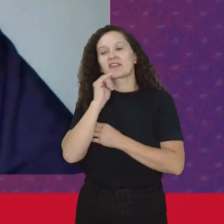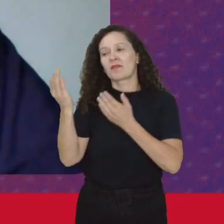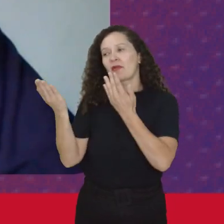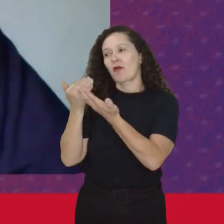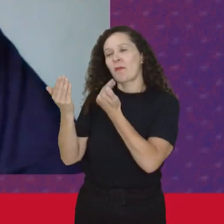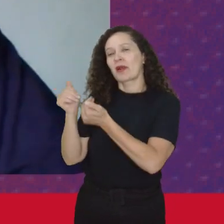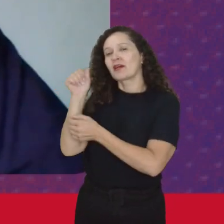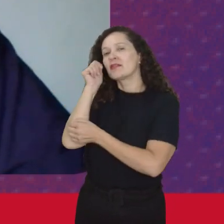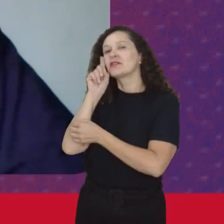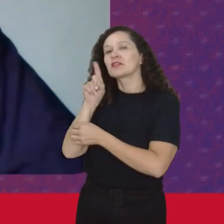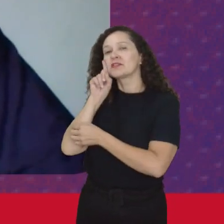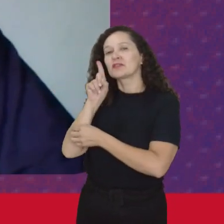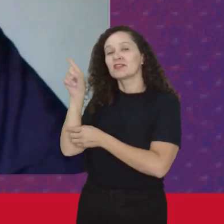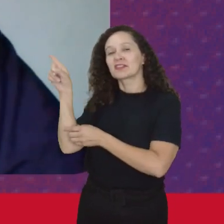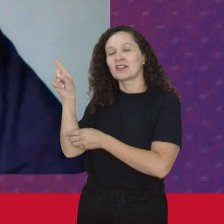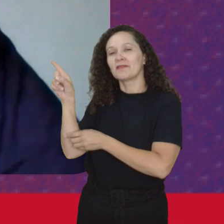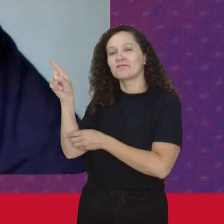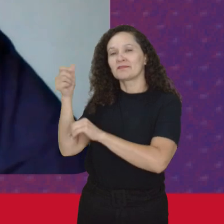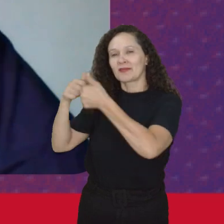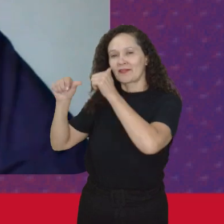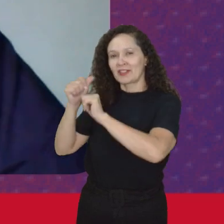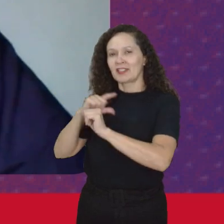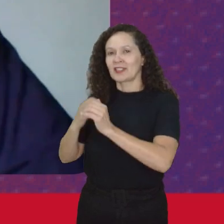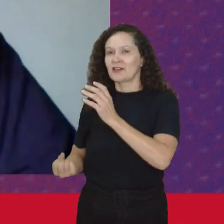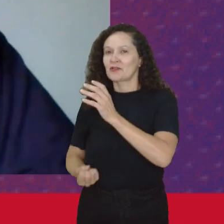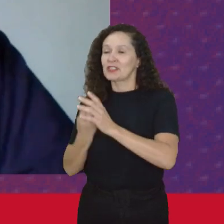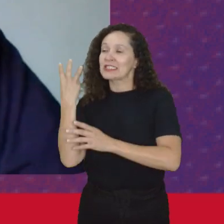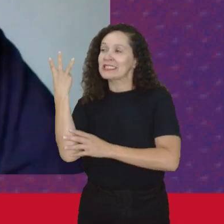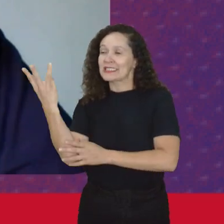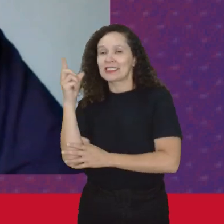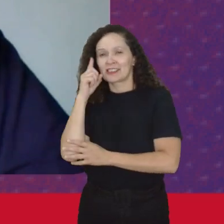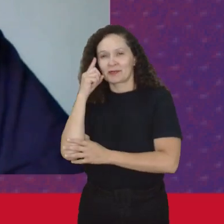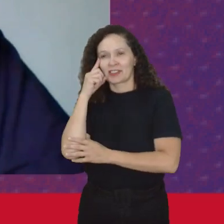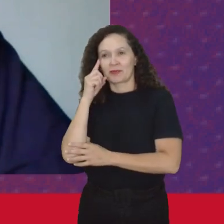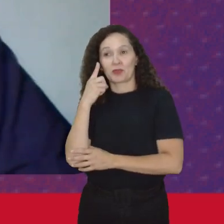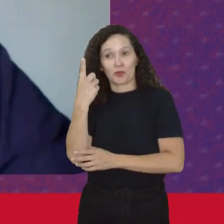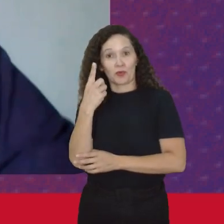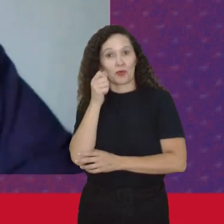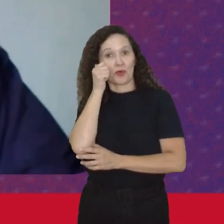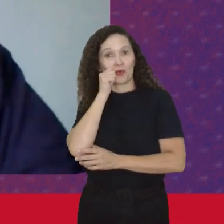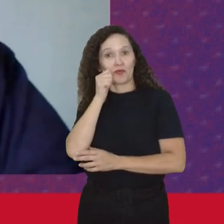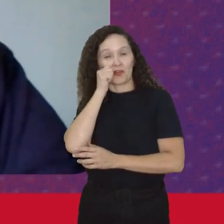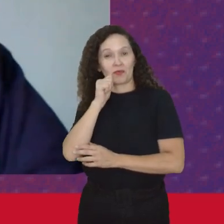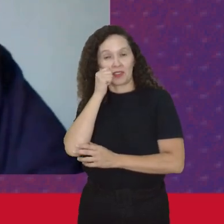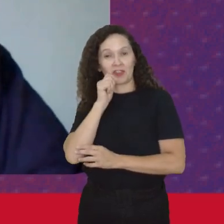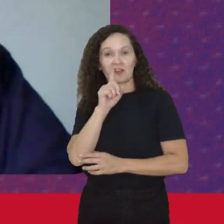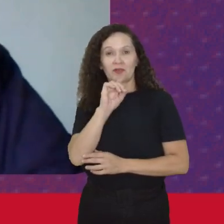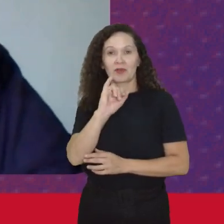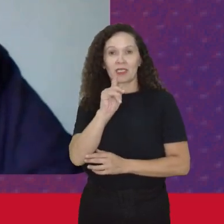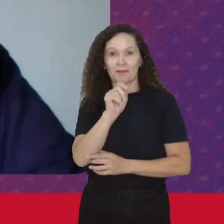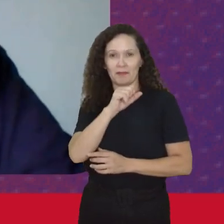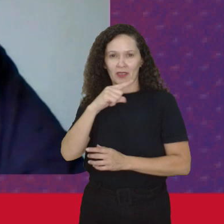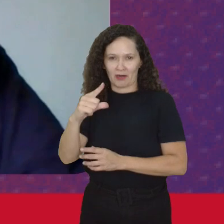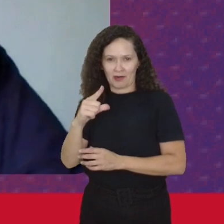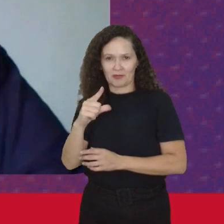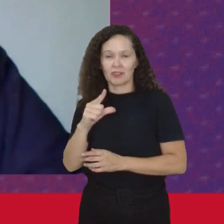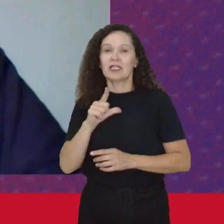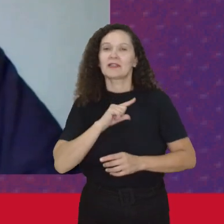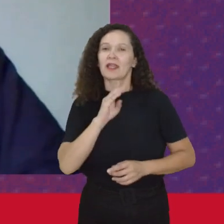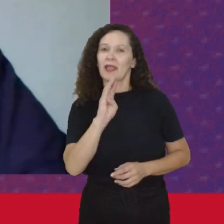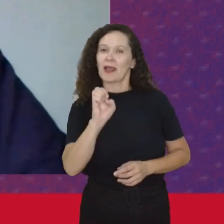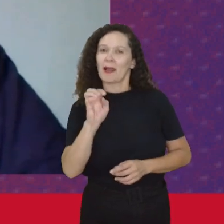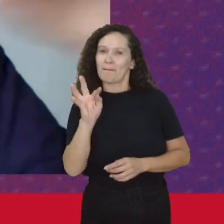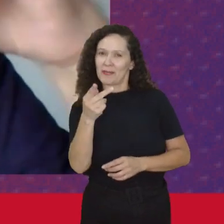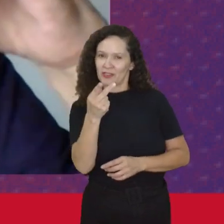A gente diz Que teve inicialmente A construção De três correntes Uma O feminismo liberal Onde a grande expoente É a Beth Friedan